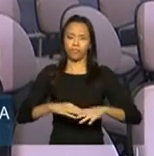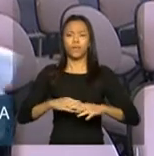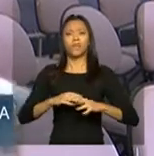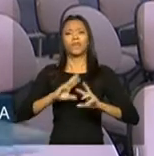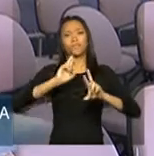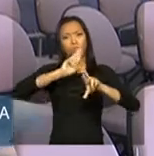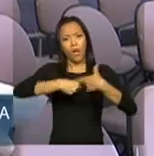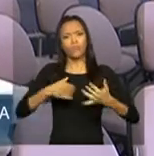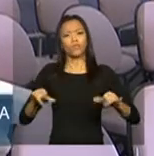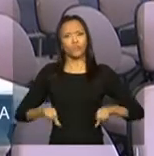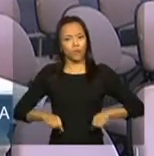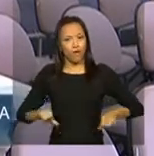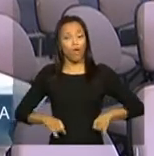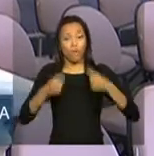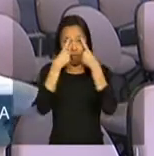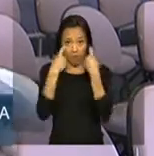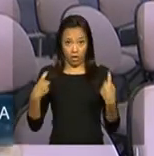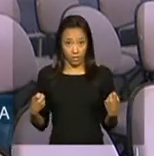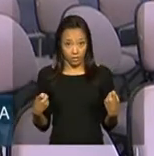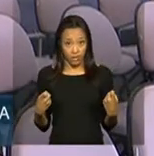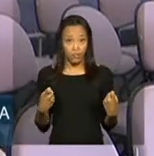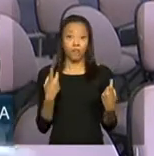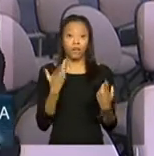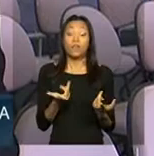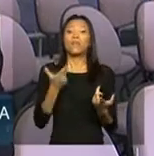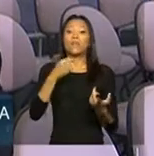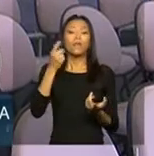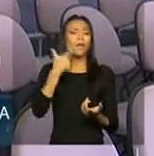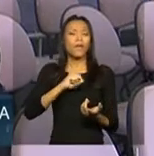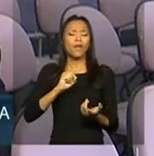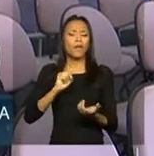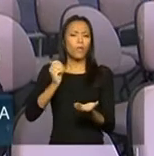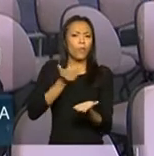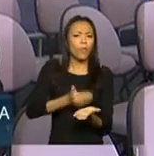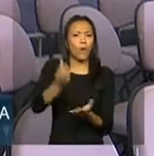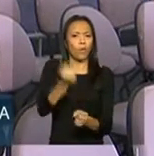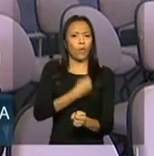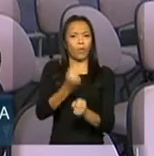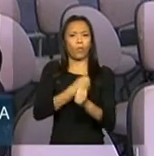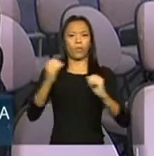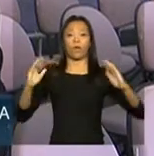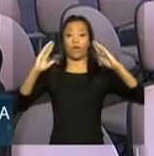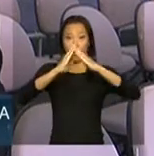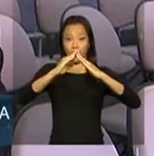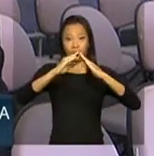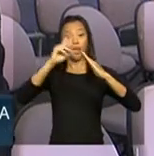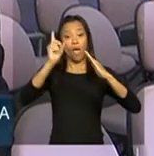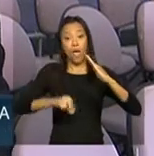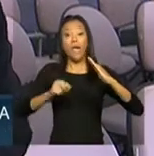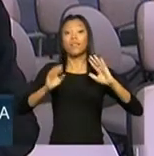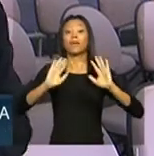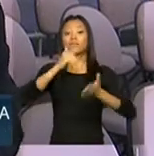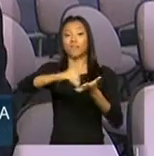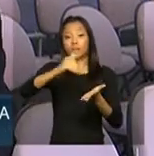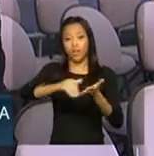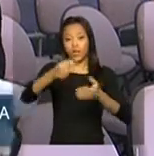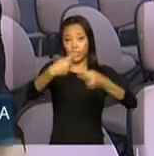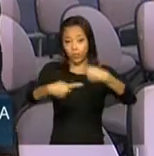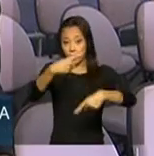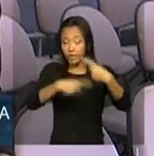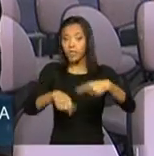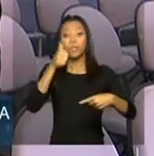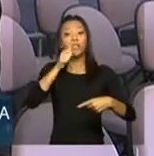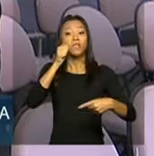violência a esse tipo de serviço. A iniciativa da construção desses locais é da Secretaria de Políticas para as Mulheres da